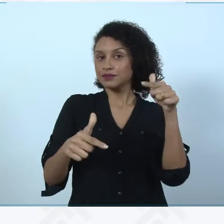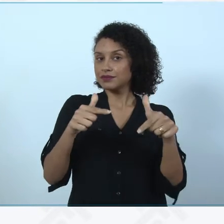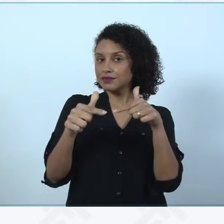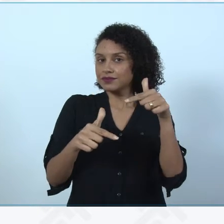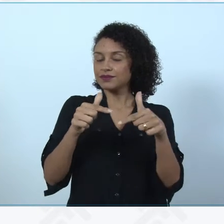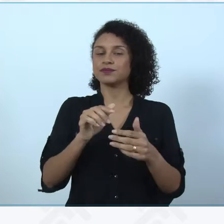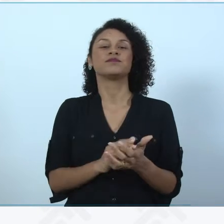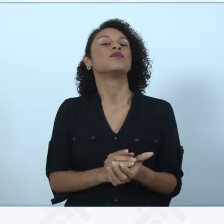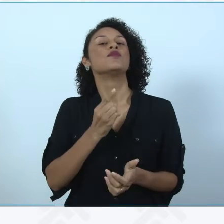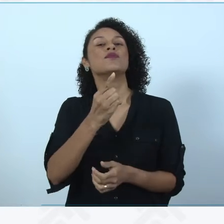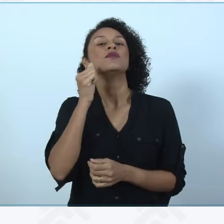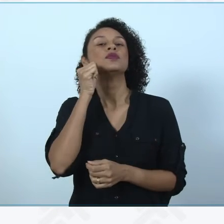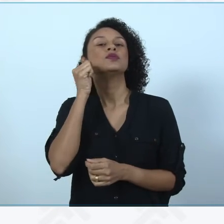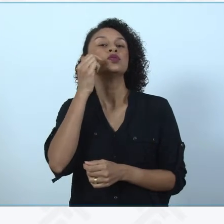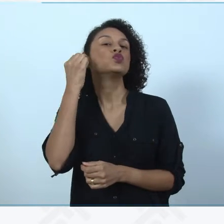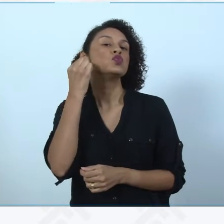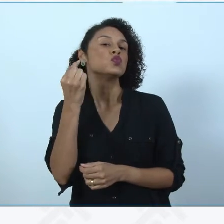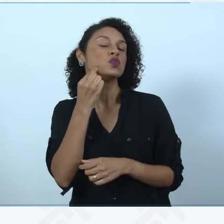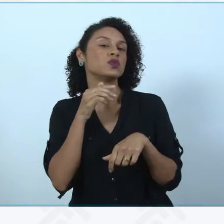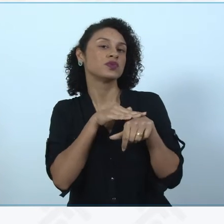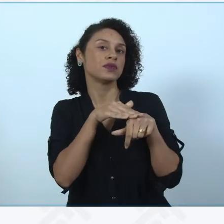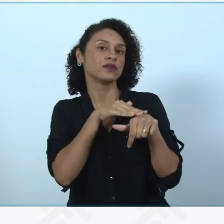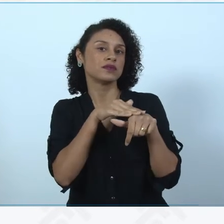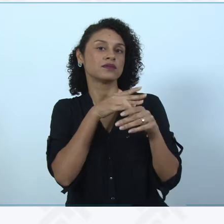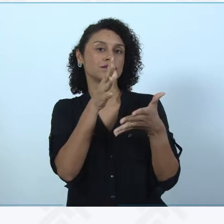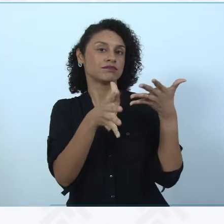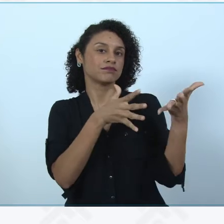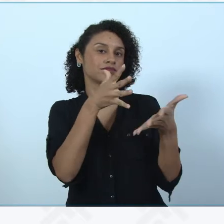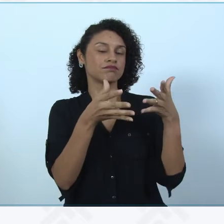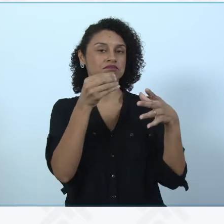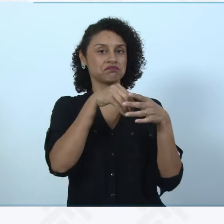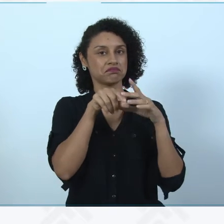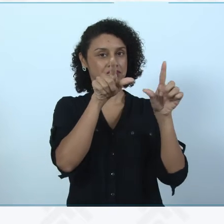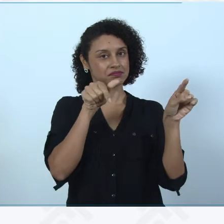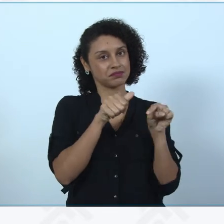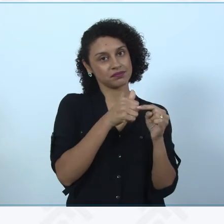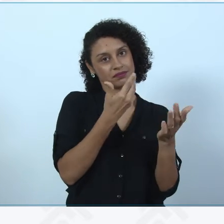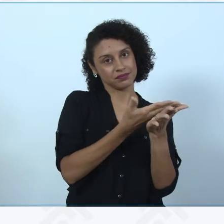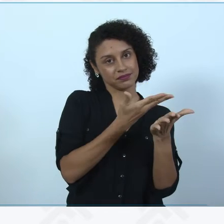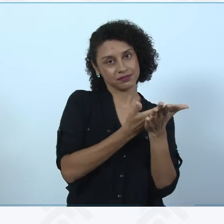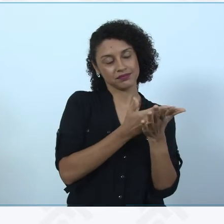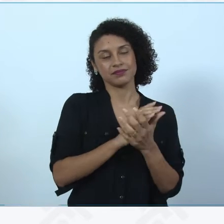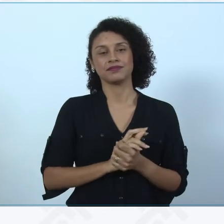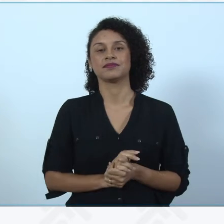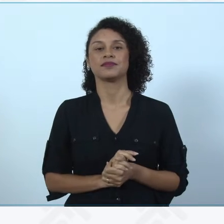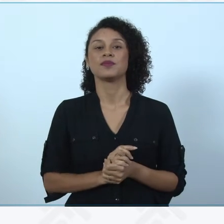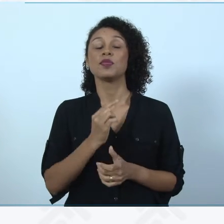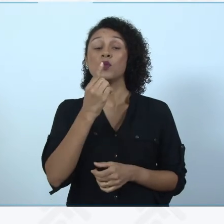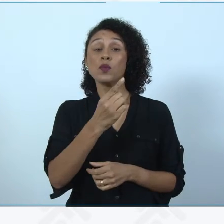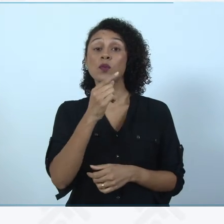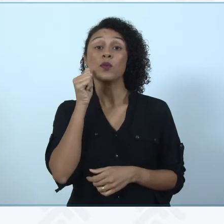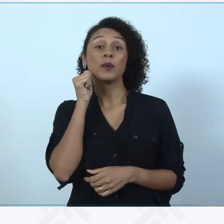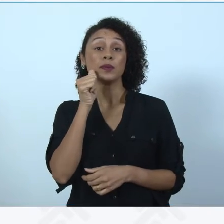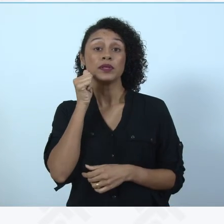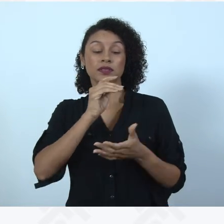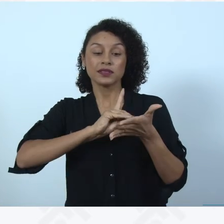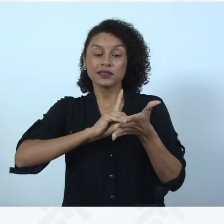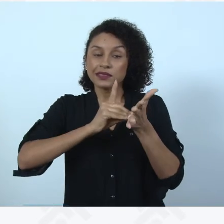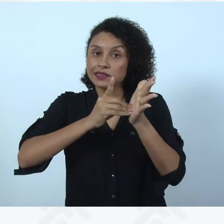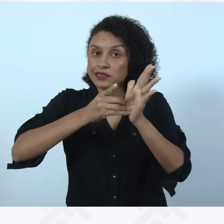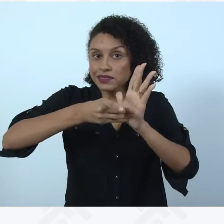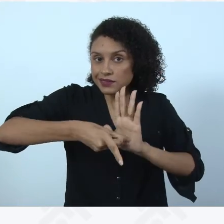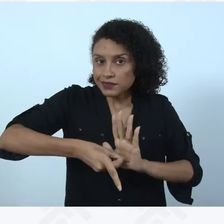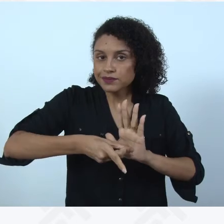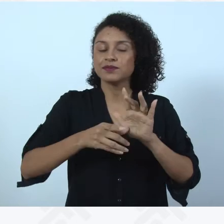sua mesa de trabalho, uma garota portadora de deficiência auditiva conversando em libras em sala de aula, uma jovem